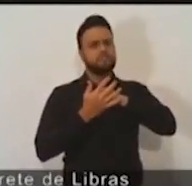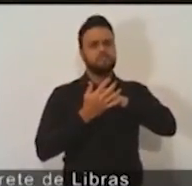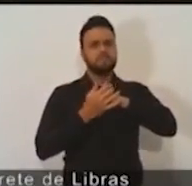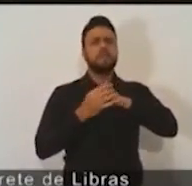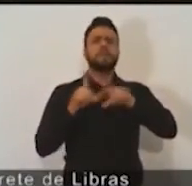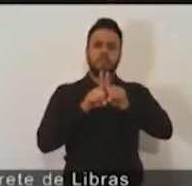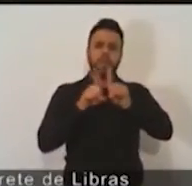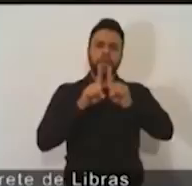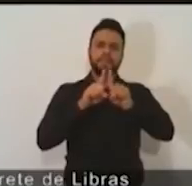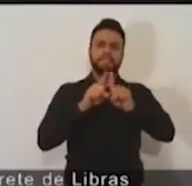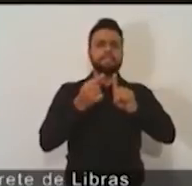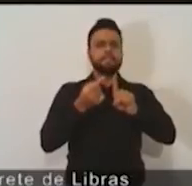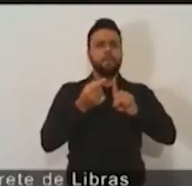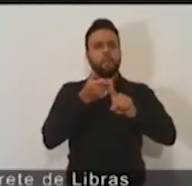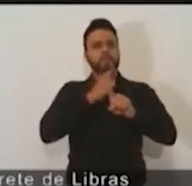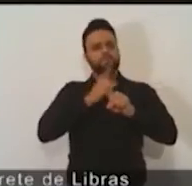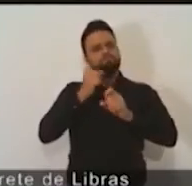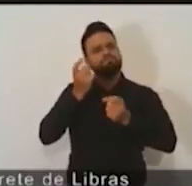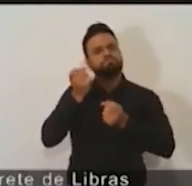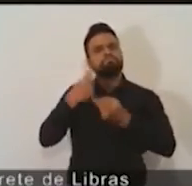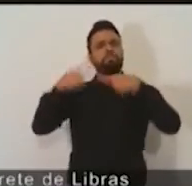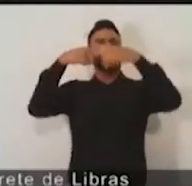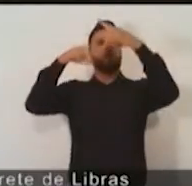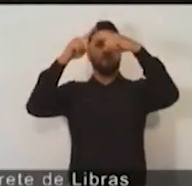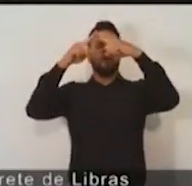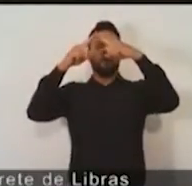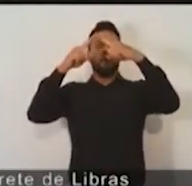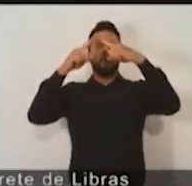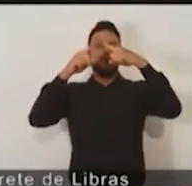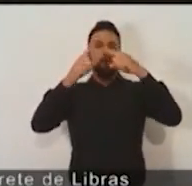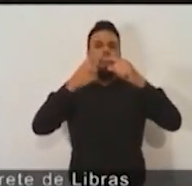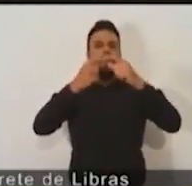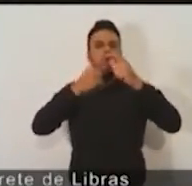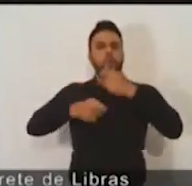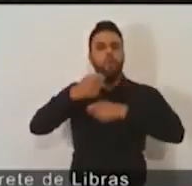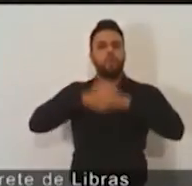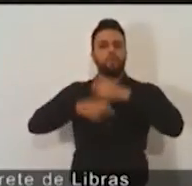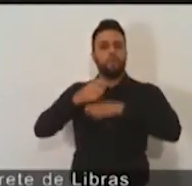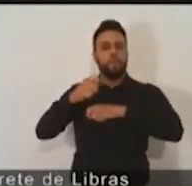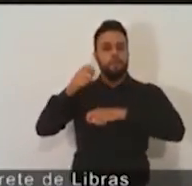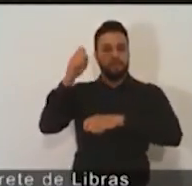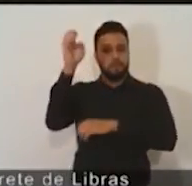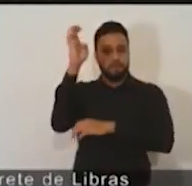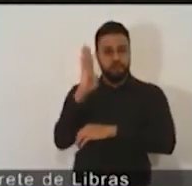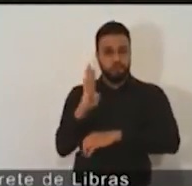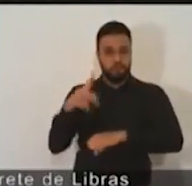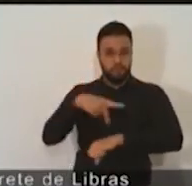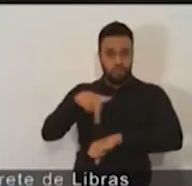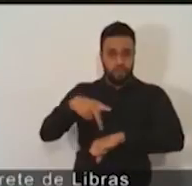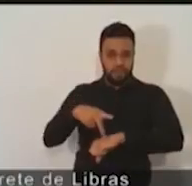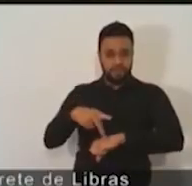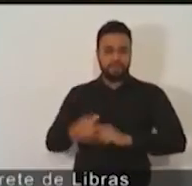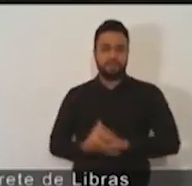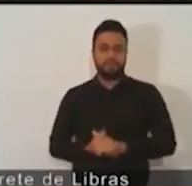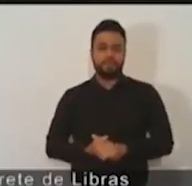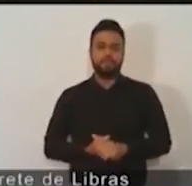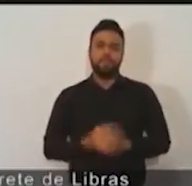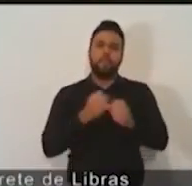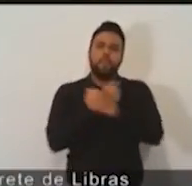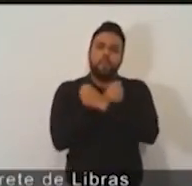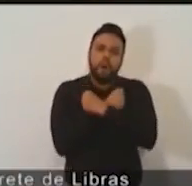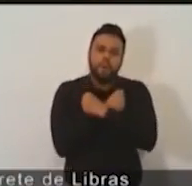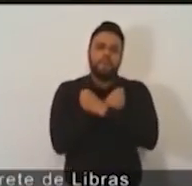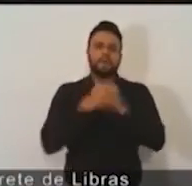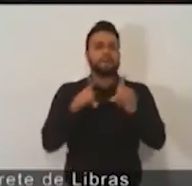economia desse país. Nenhuma coisa só e nem outra coisa só. Um abraço a todos os